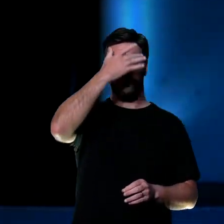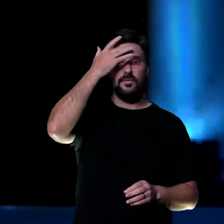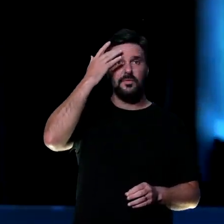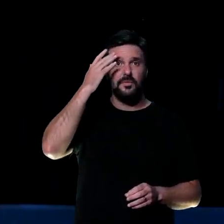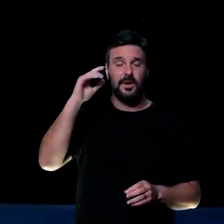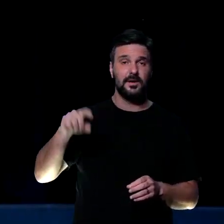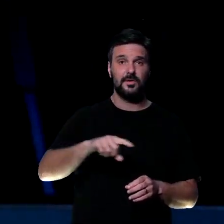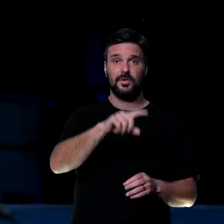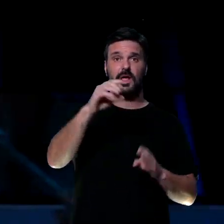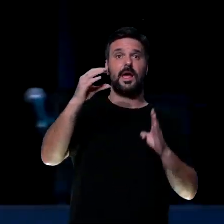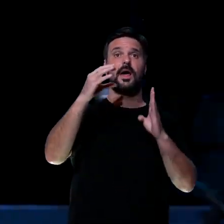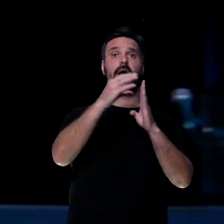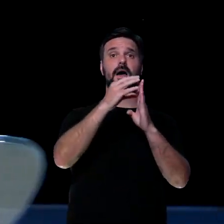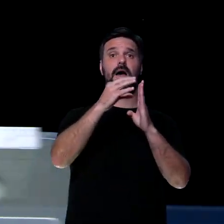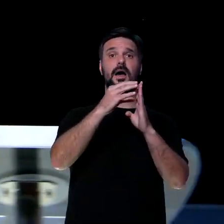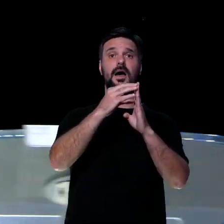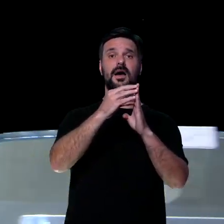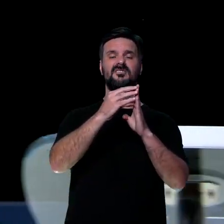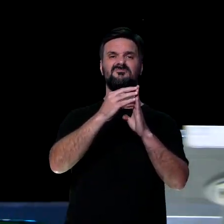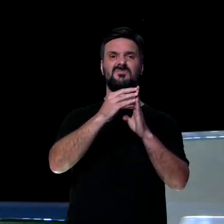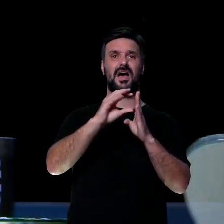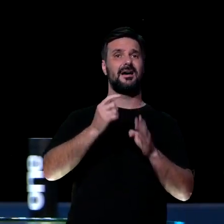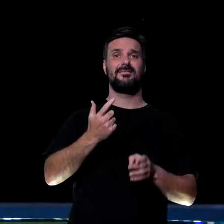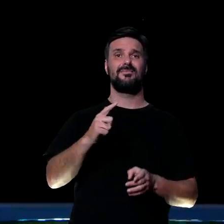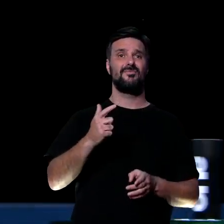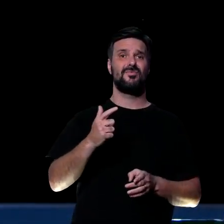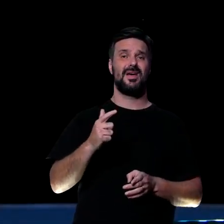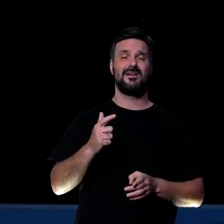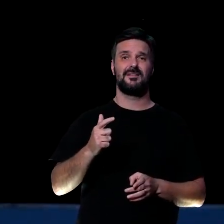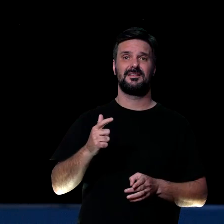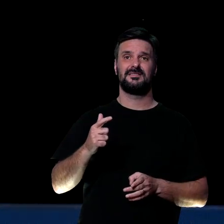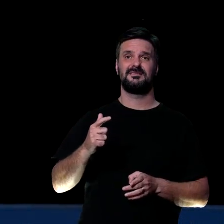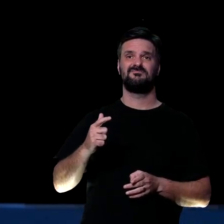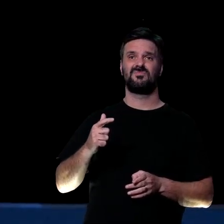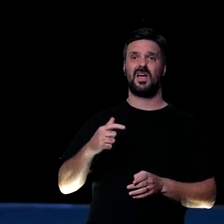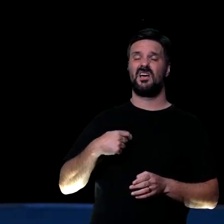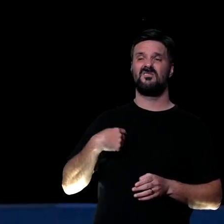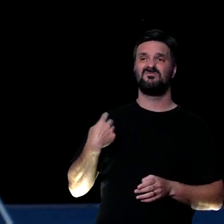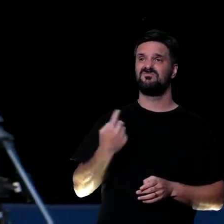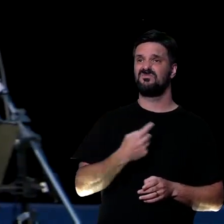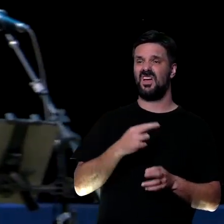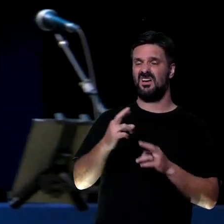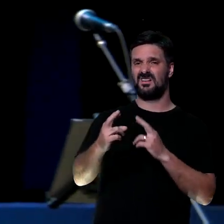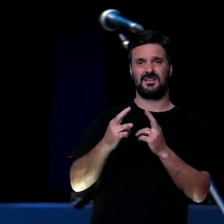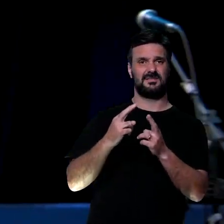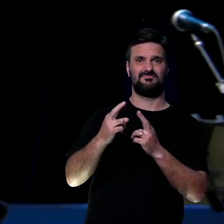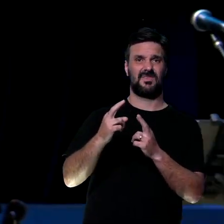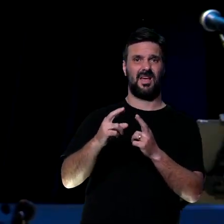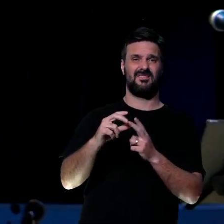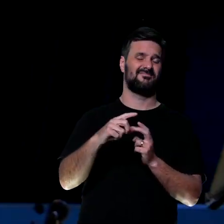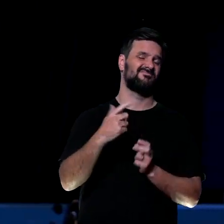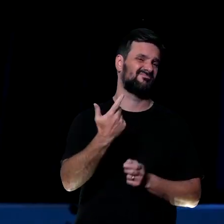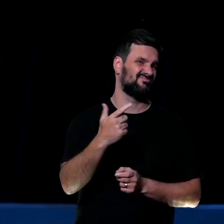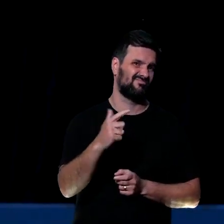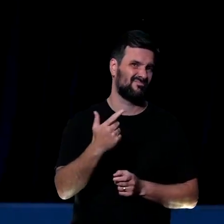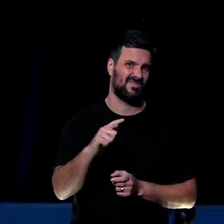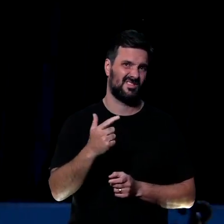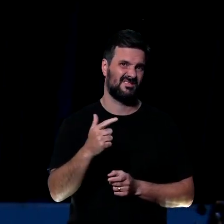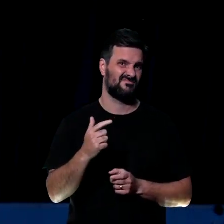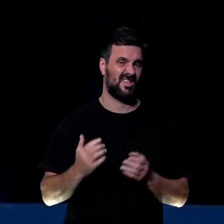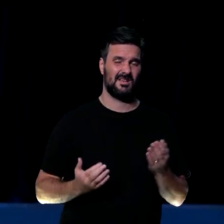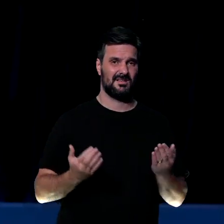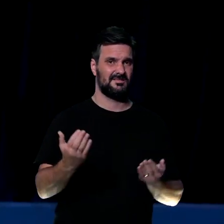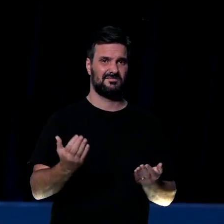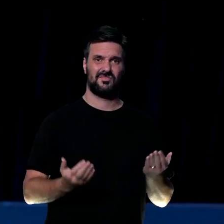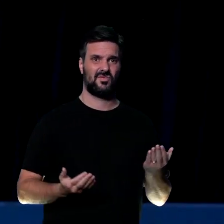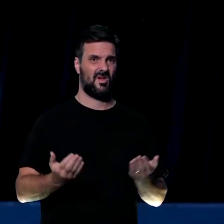Se você não faz parte de uma célula, por exemplo, você provavelmente não tem relacionamentos na igreja. Se você não serve num ministério, provavelmente você não